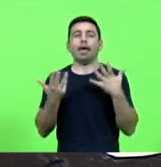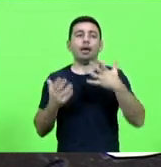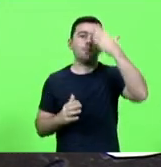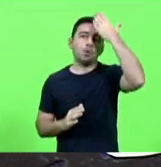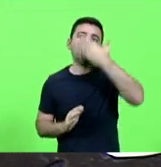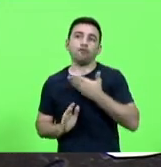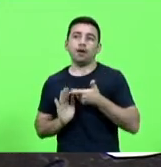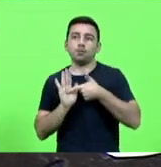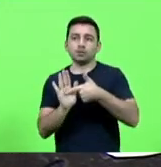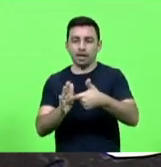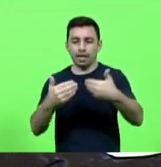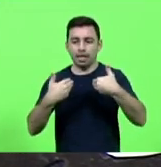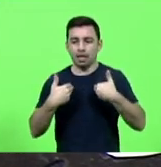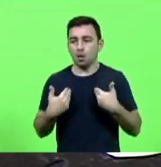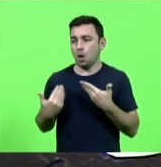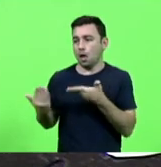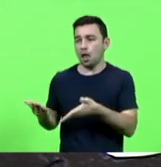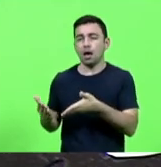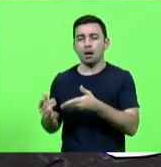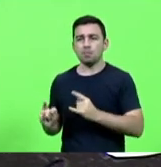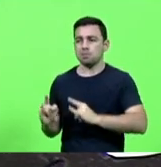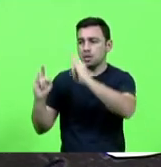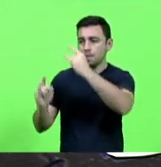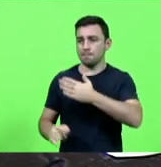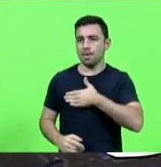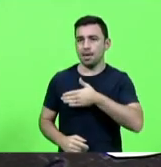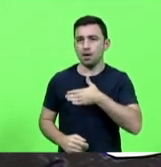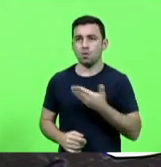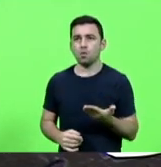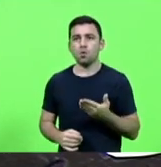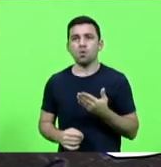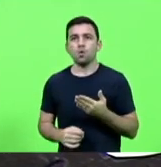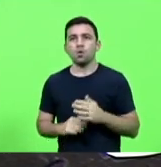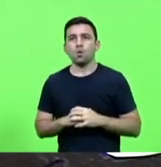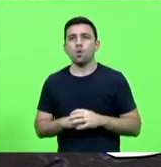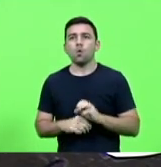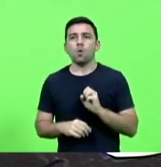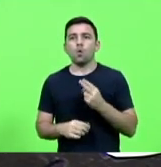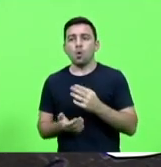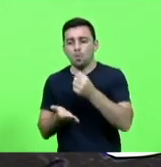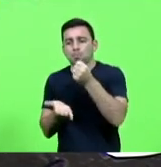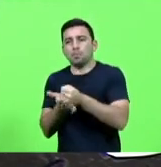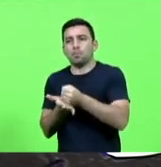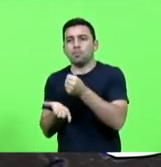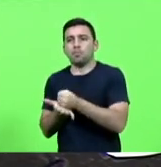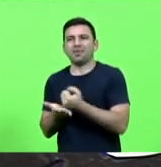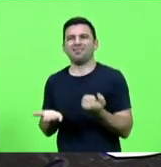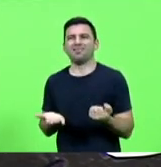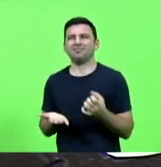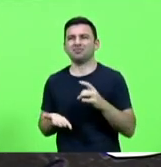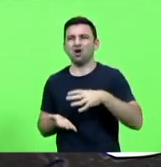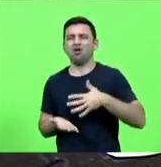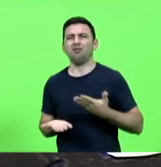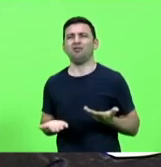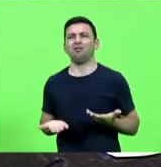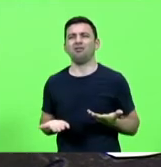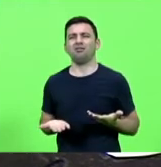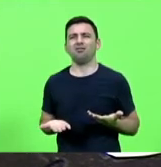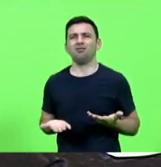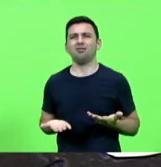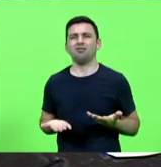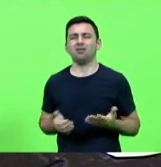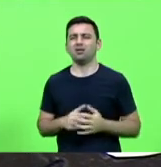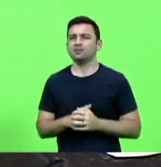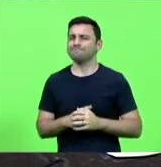que você é você ou que o imóvel é seu ou então botar selinho em papel em contrato não